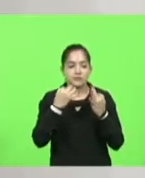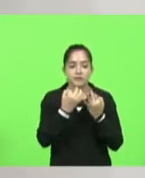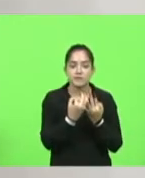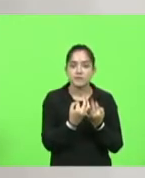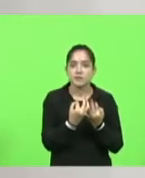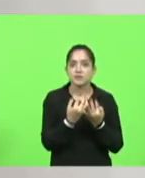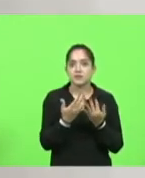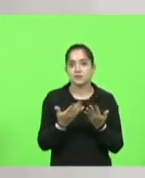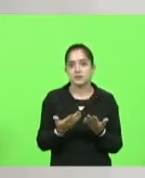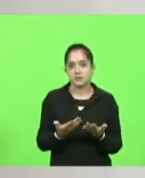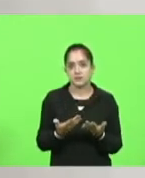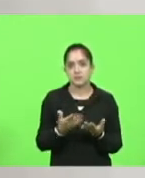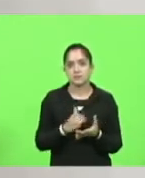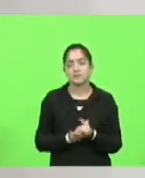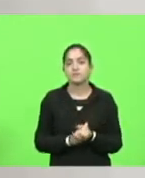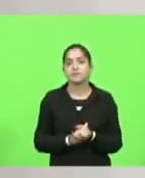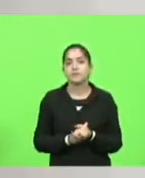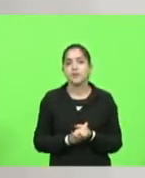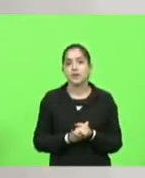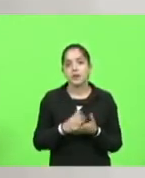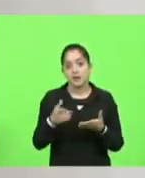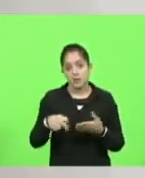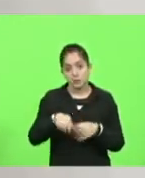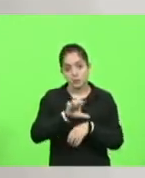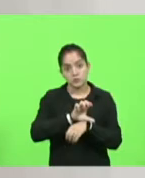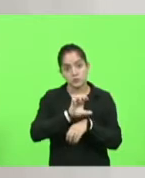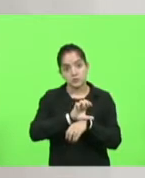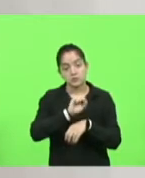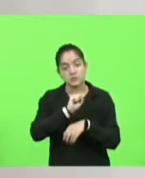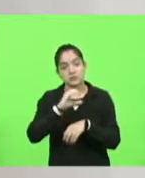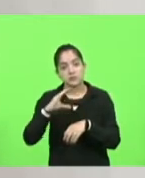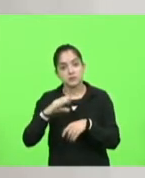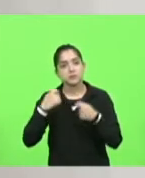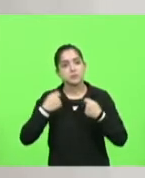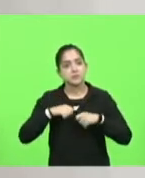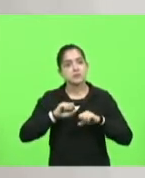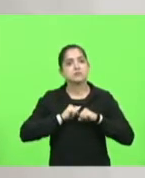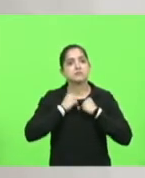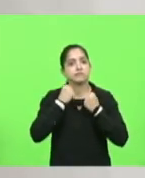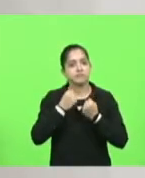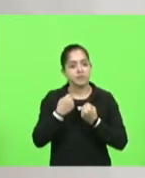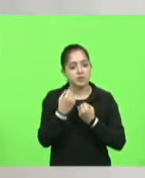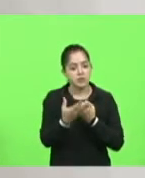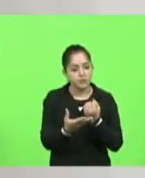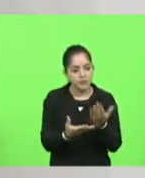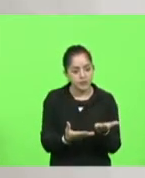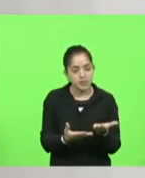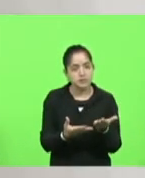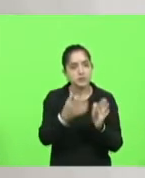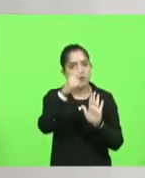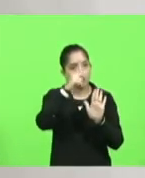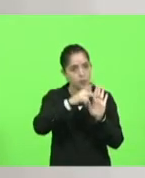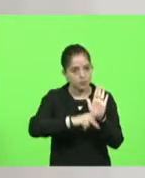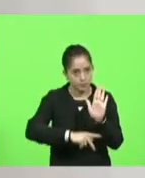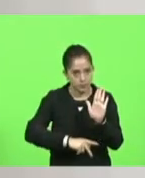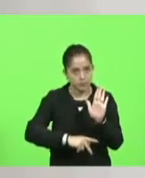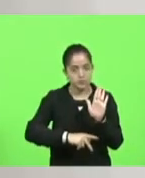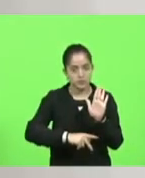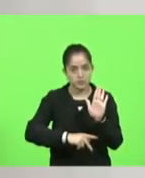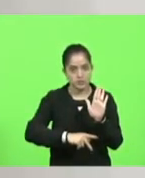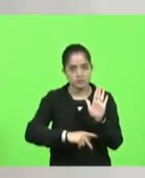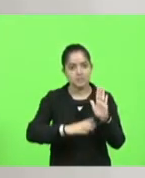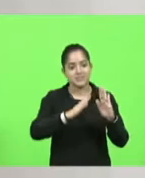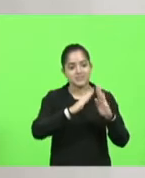Santa Catarina há muito precisava defender e oferecer um programa consistente de